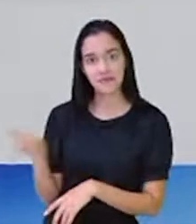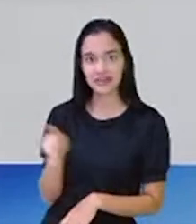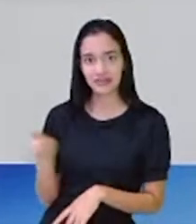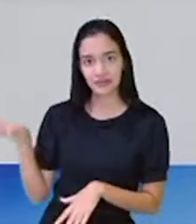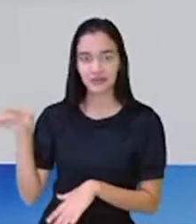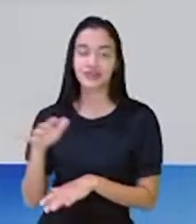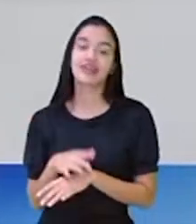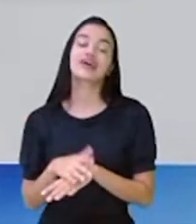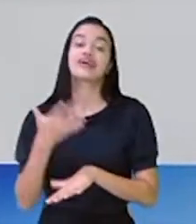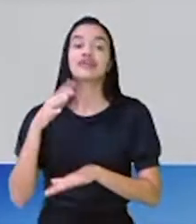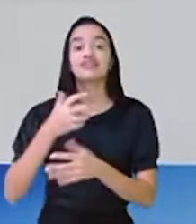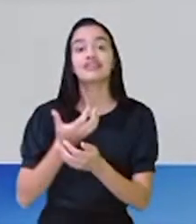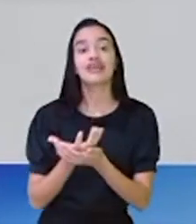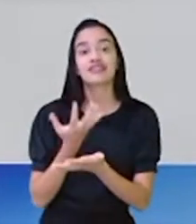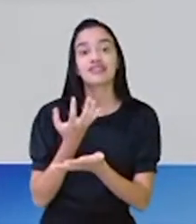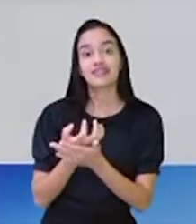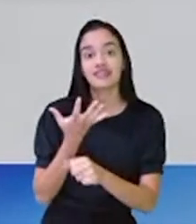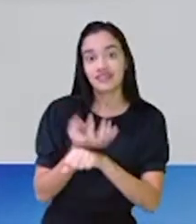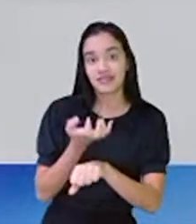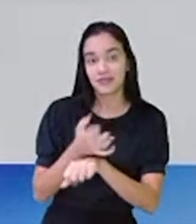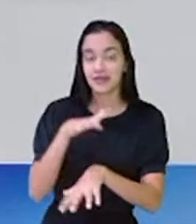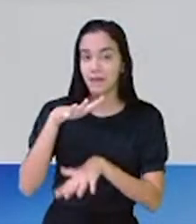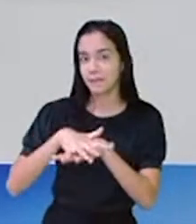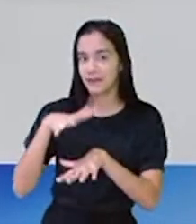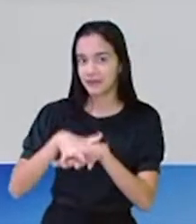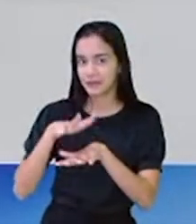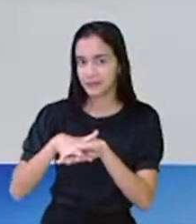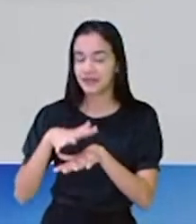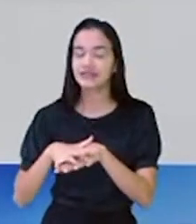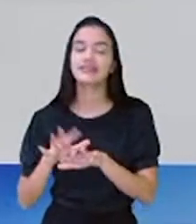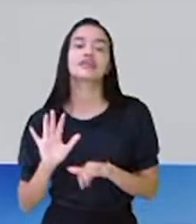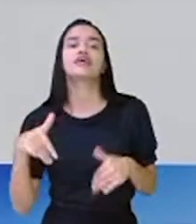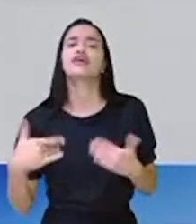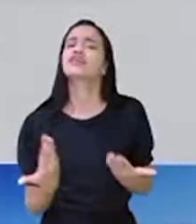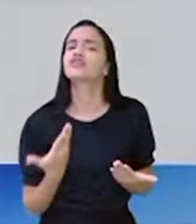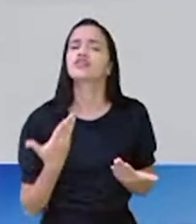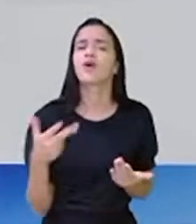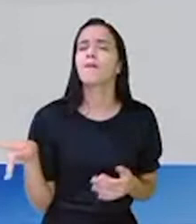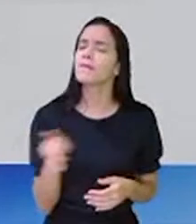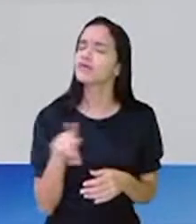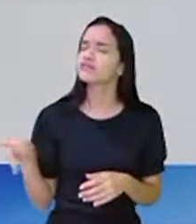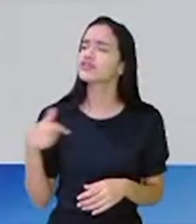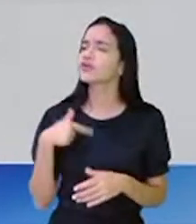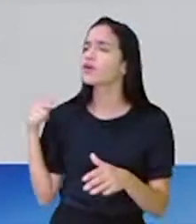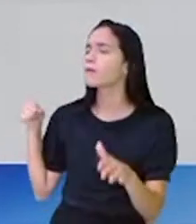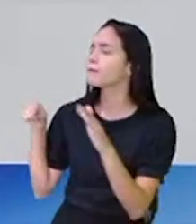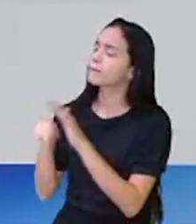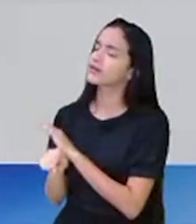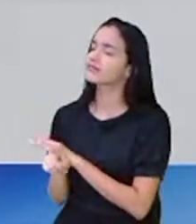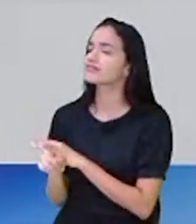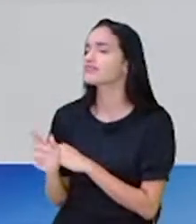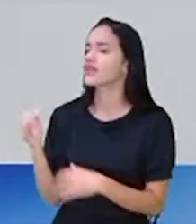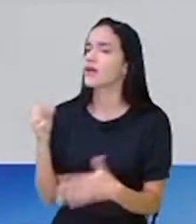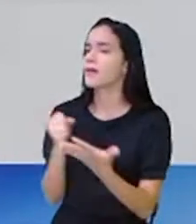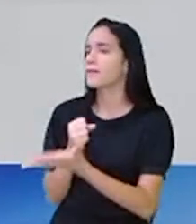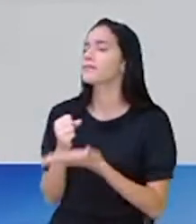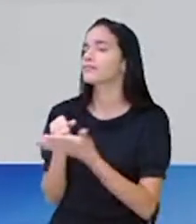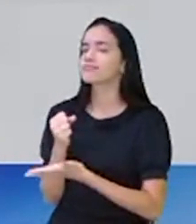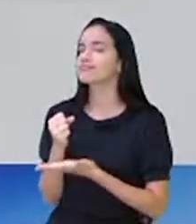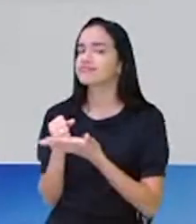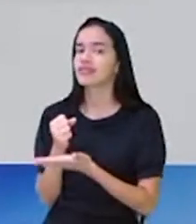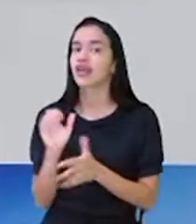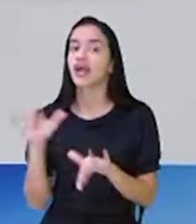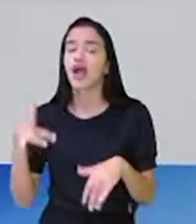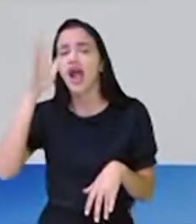aqui nos estúdios junto comigo. Professora Cátia Cristina. E aí, professora Cátia, eu quero fazer uma perguntinha assim bem básica. Já